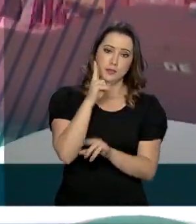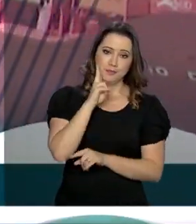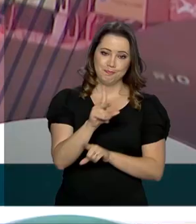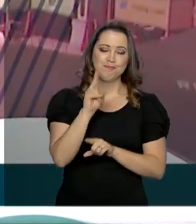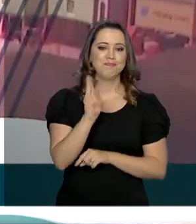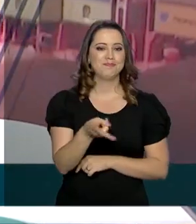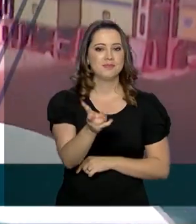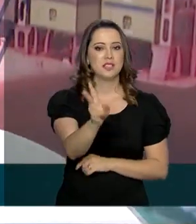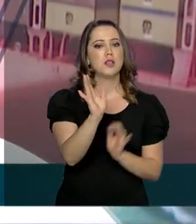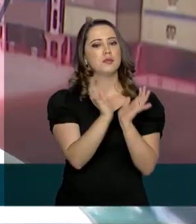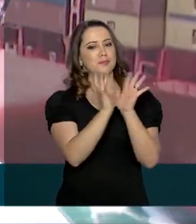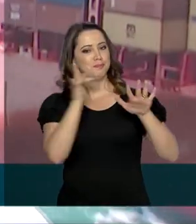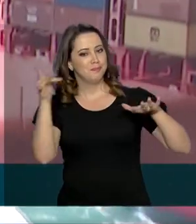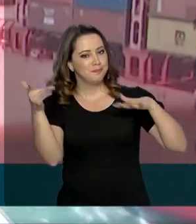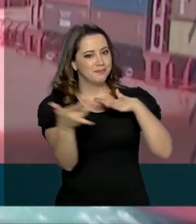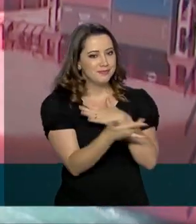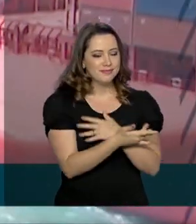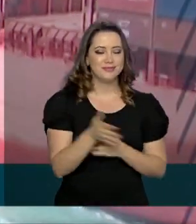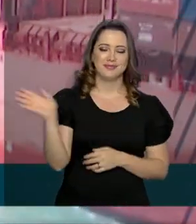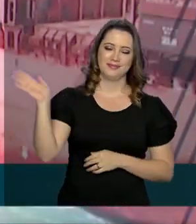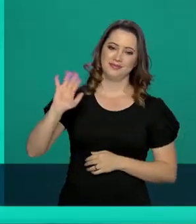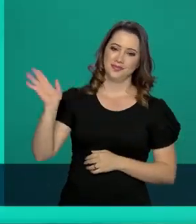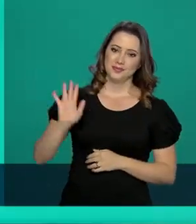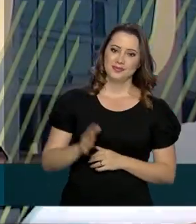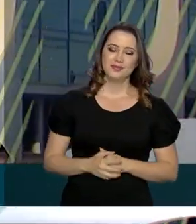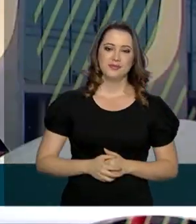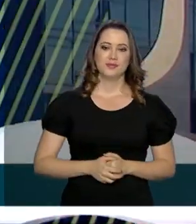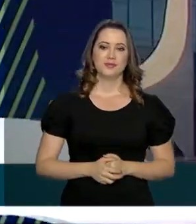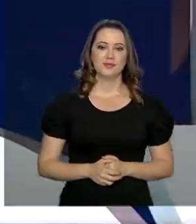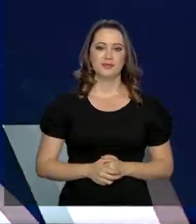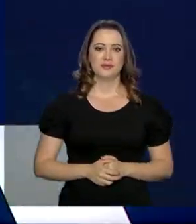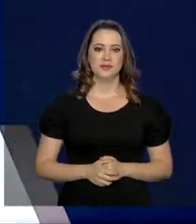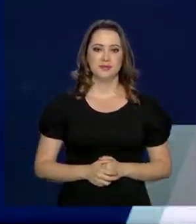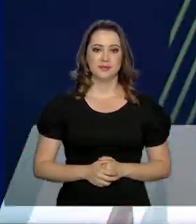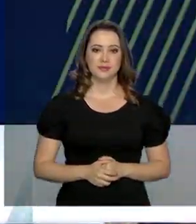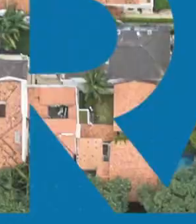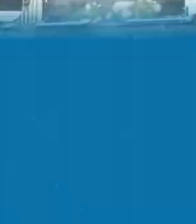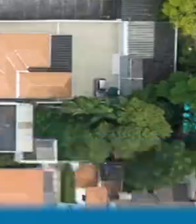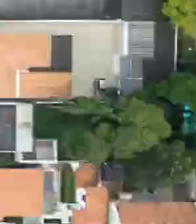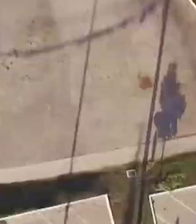Continue nos acompanhando também pelas redes sociais. Até a próxima edição.